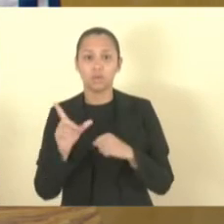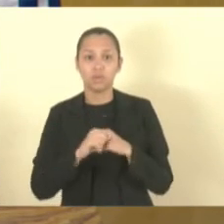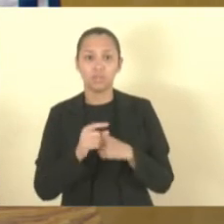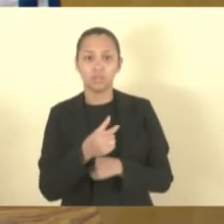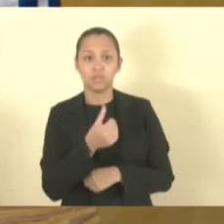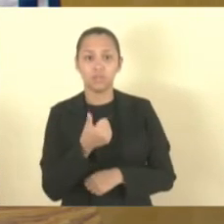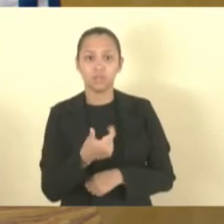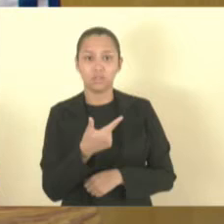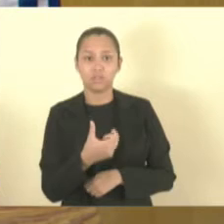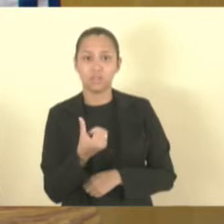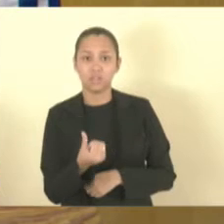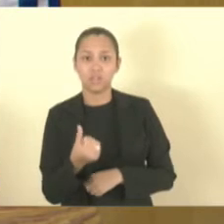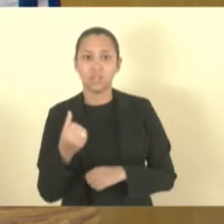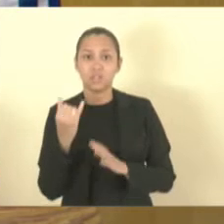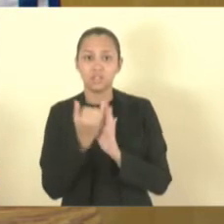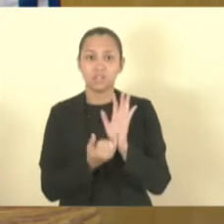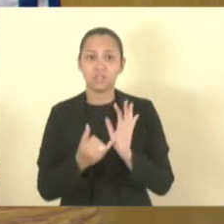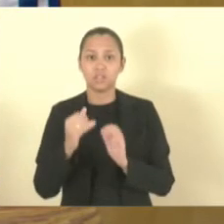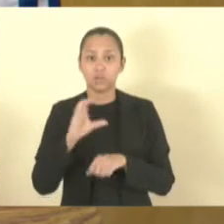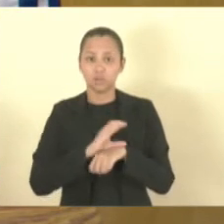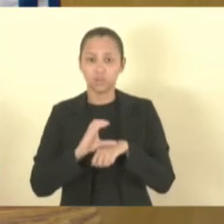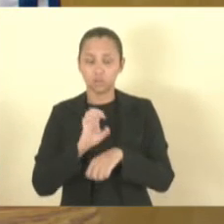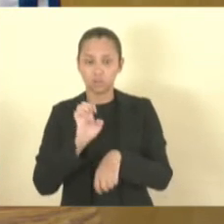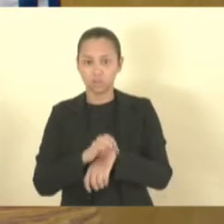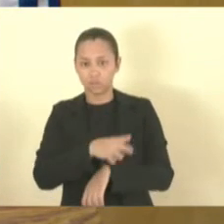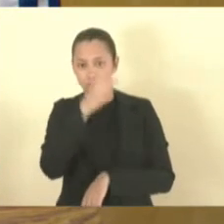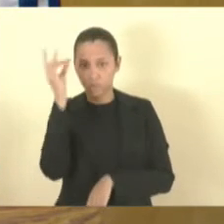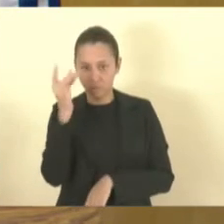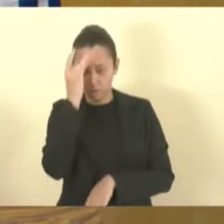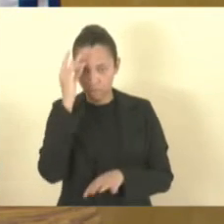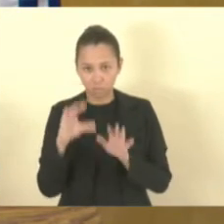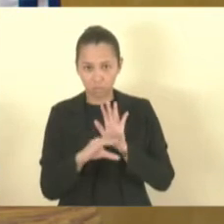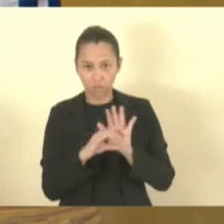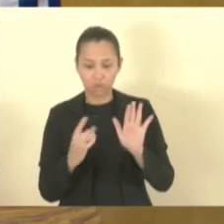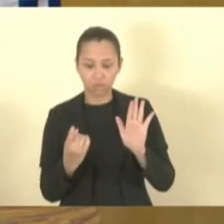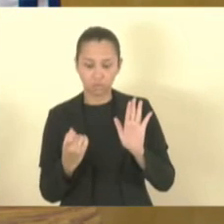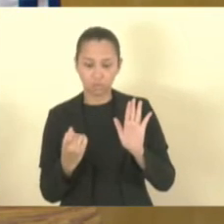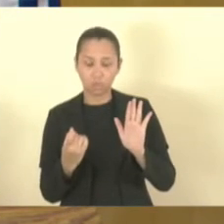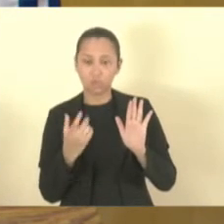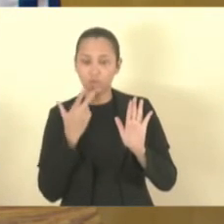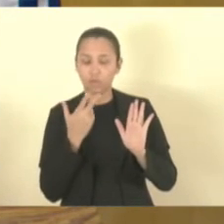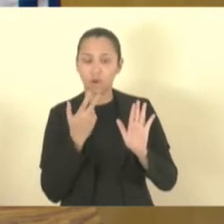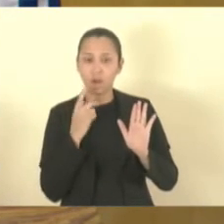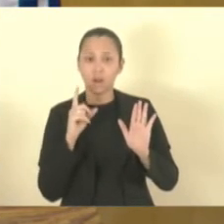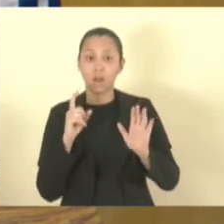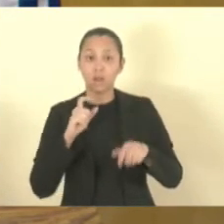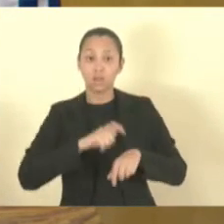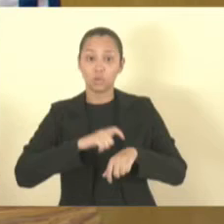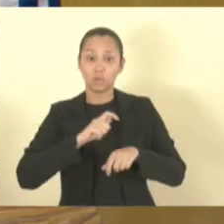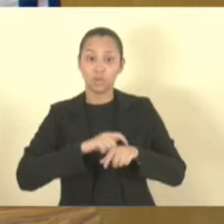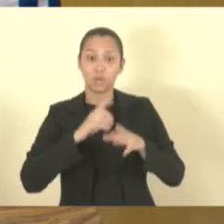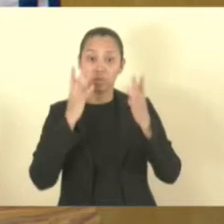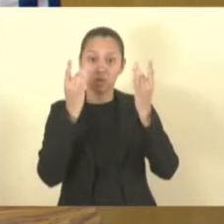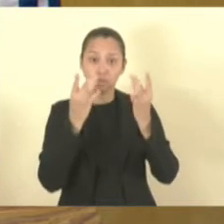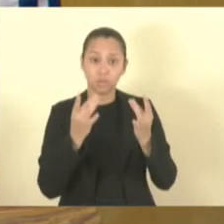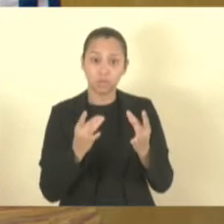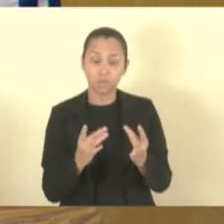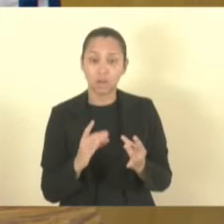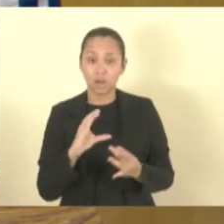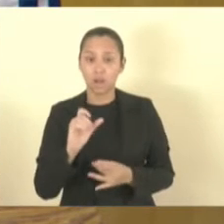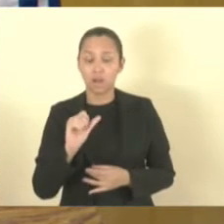incisos da Constituição do Estado do Espírito Santo. No seu parágrafo único, falando o seguinte, o tempo especificado no CAPT